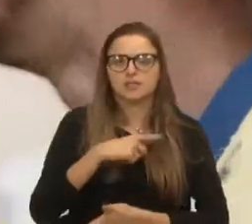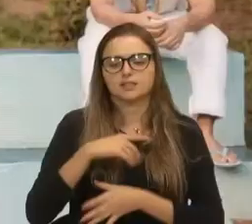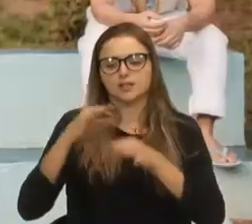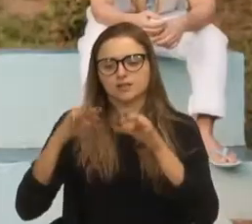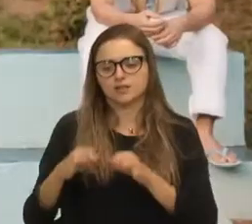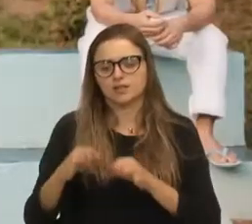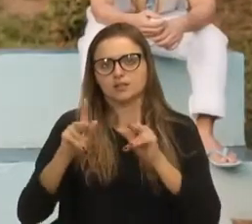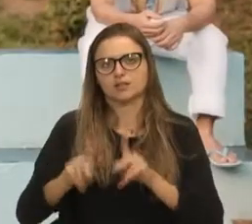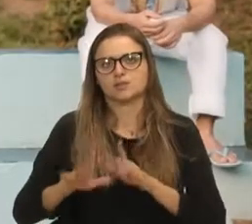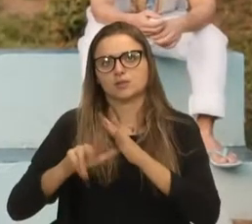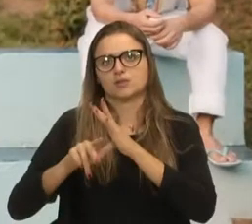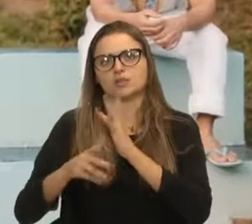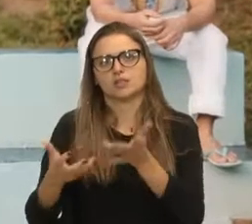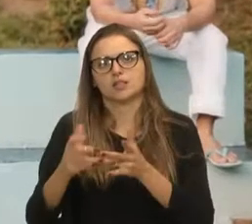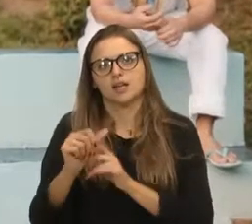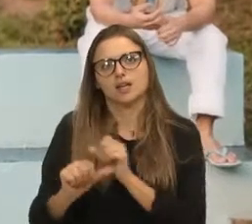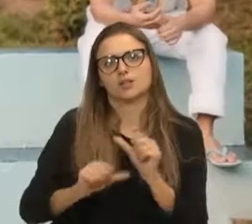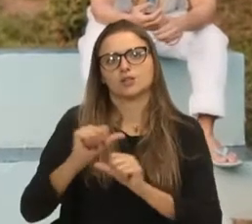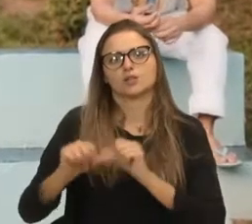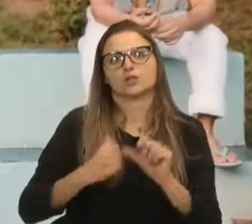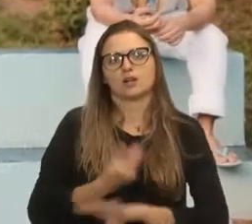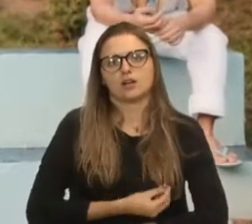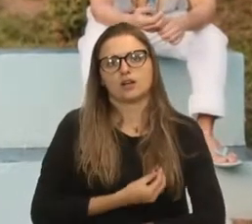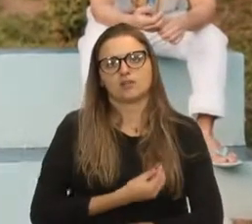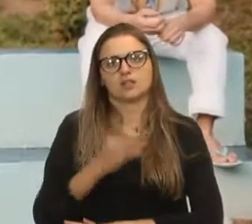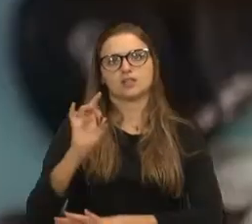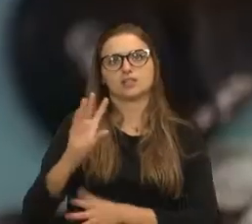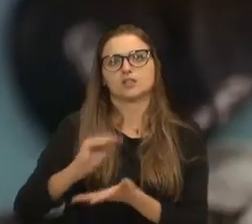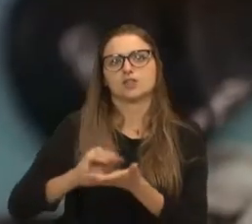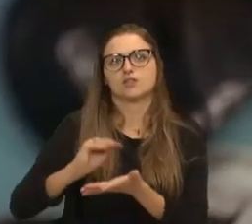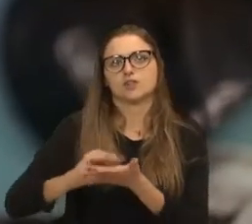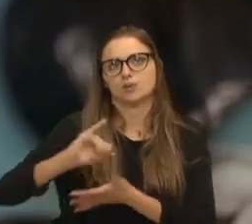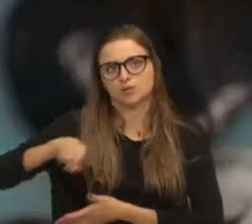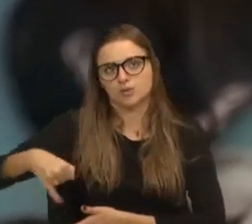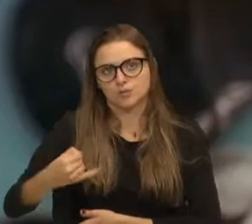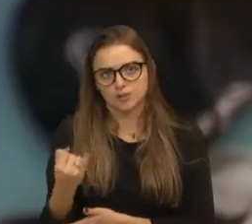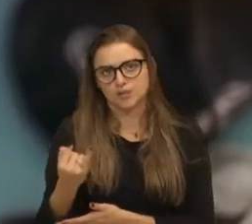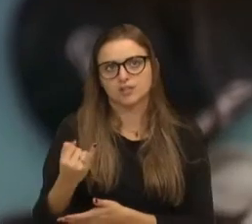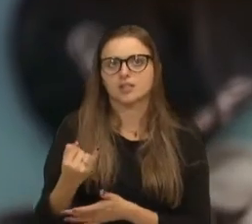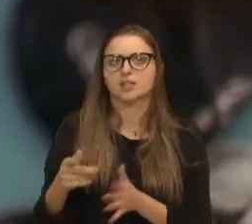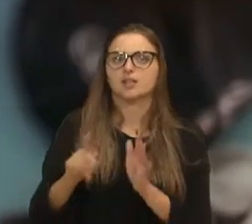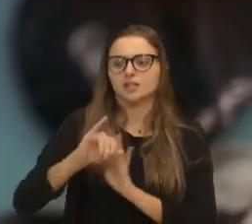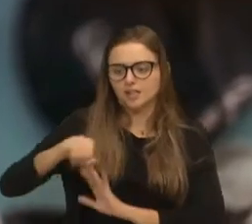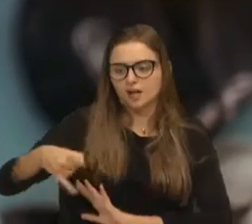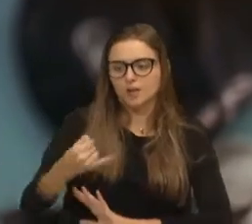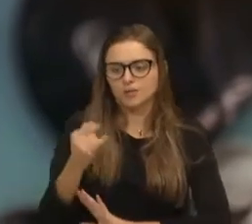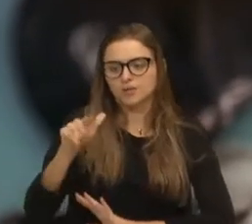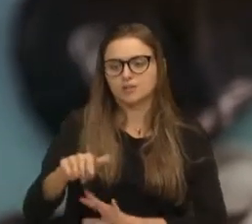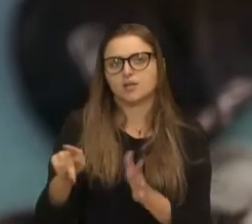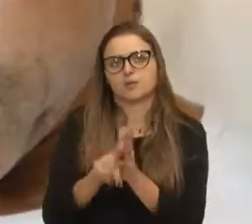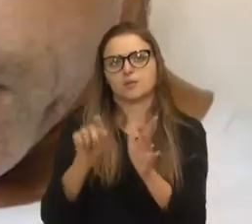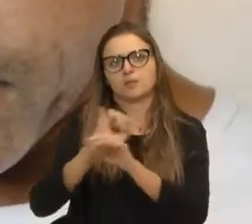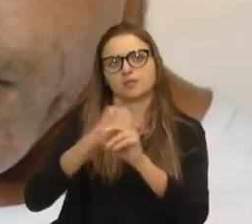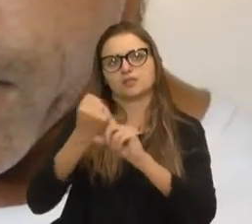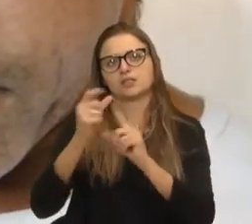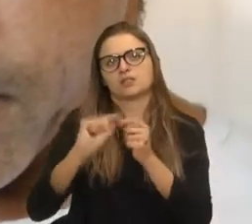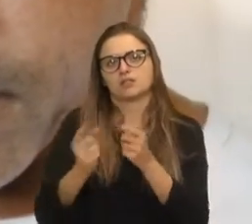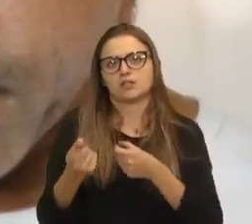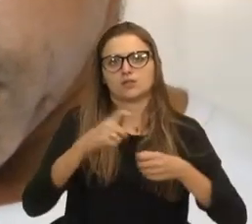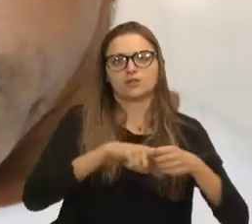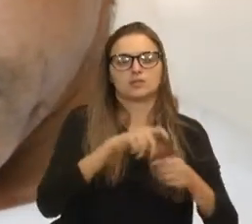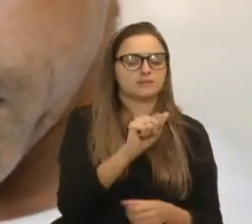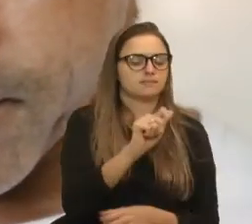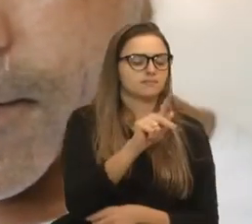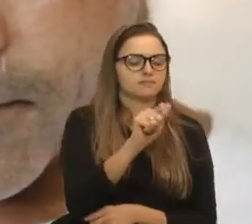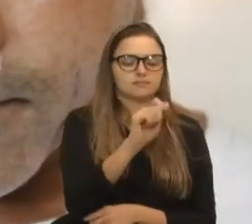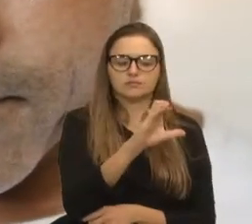bandidos, querem mudar de vida. Só falta oportunidade. E essa oportunidade quem vai dar é a sociedade. A APAC não